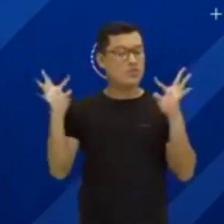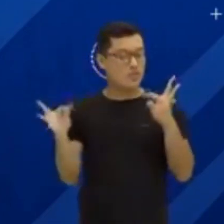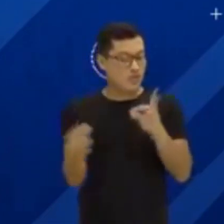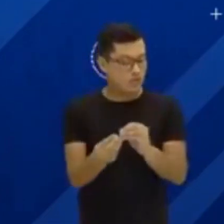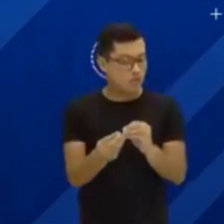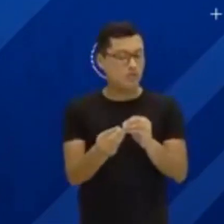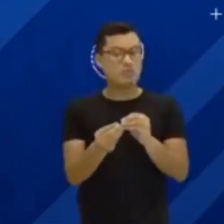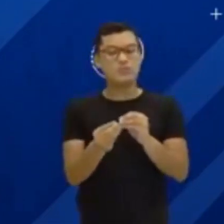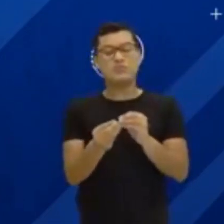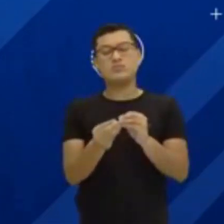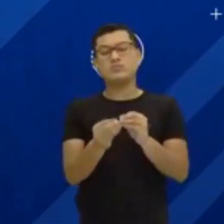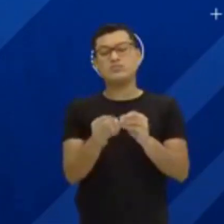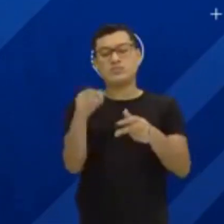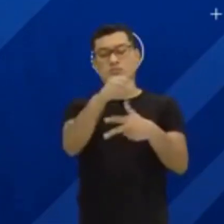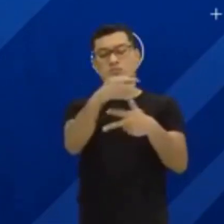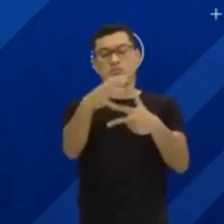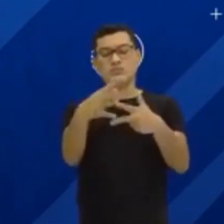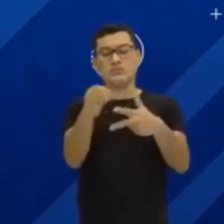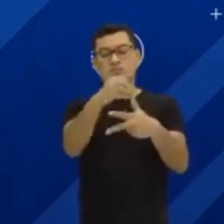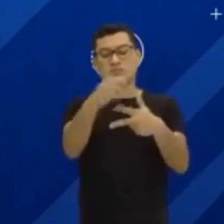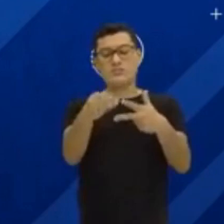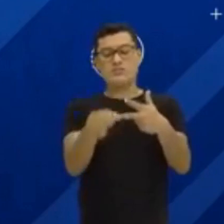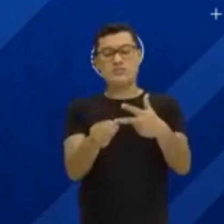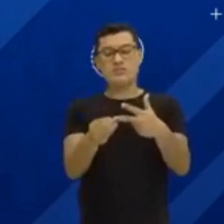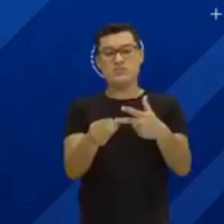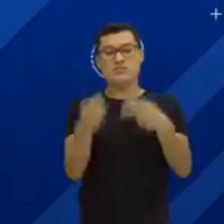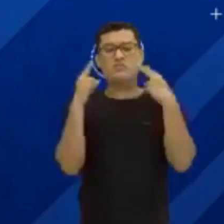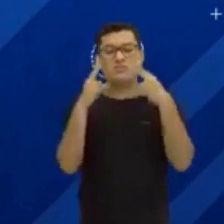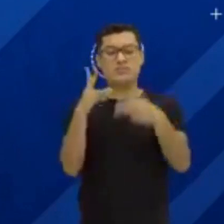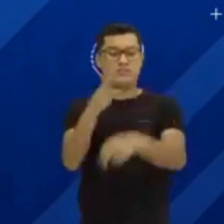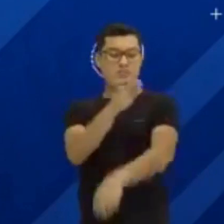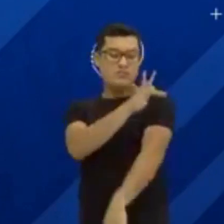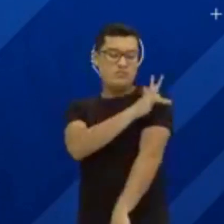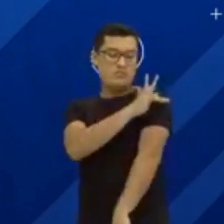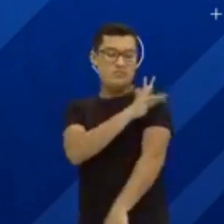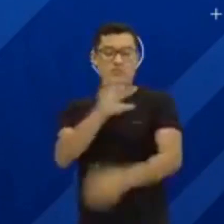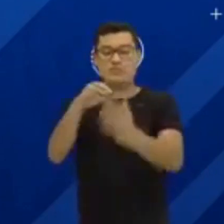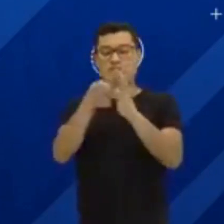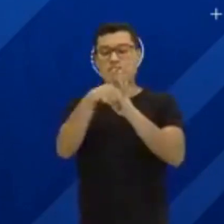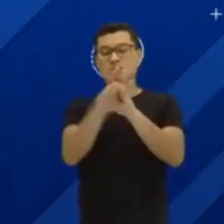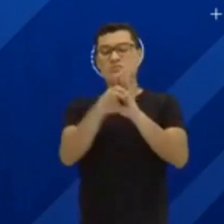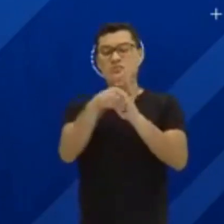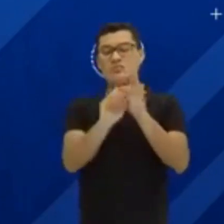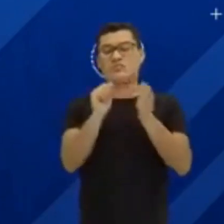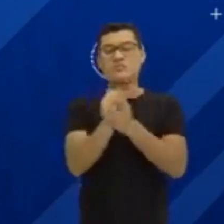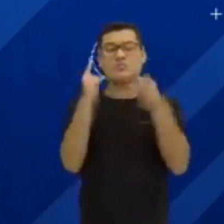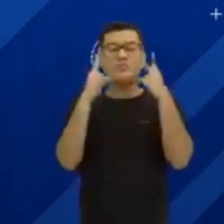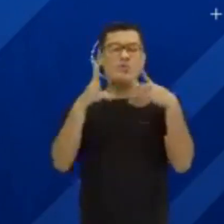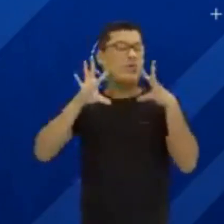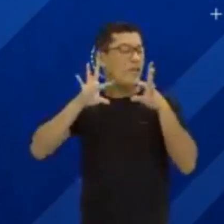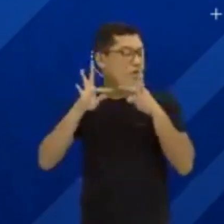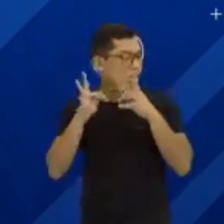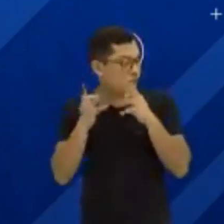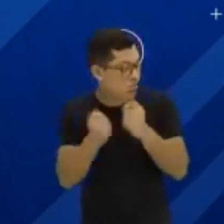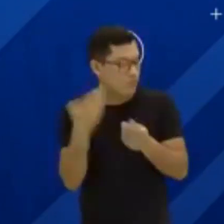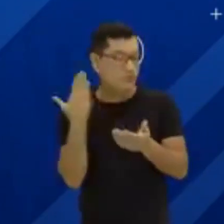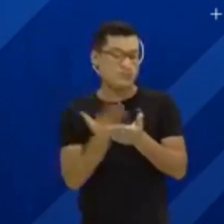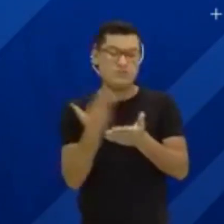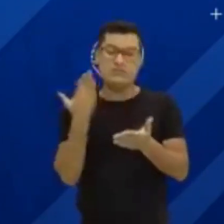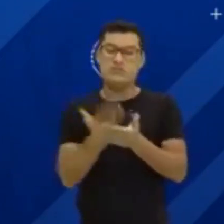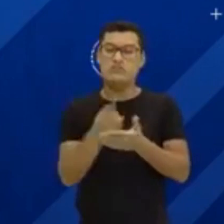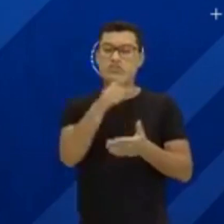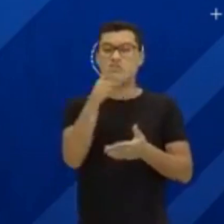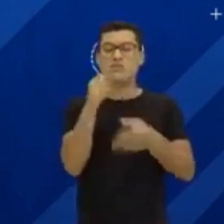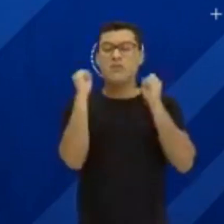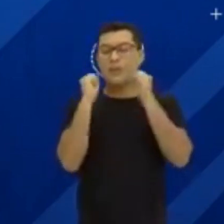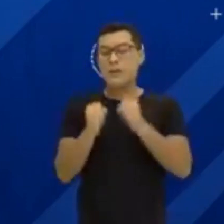é cobrado na prova do Enem é lá do Ensino Fundamental? Olha a dica. Assista todas essas aulas para que você